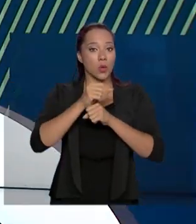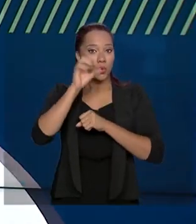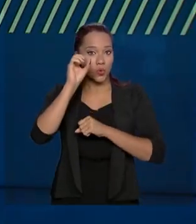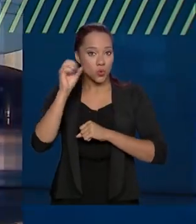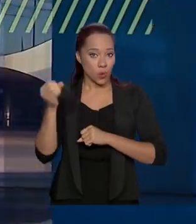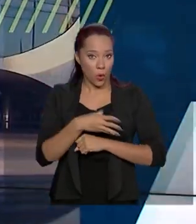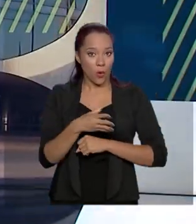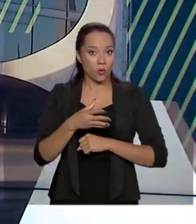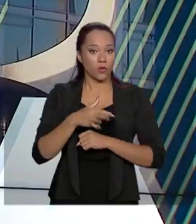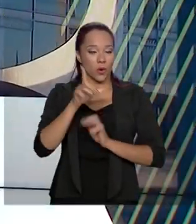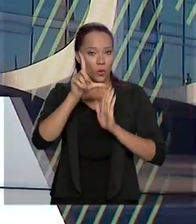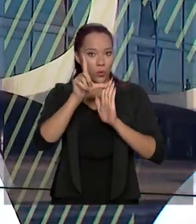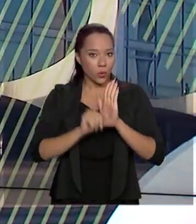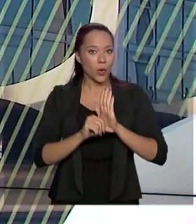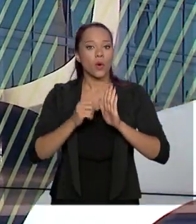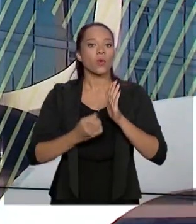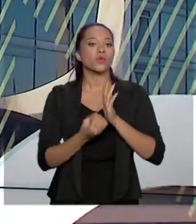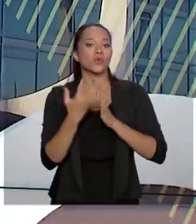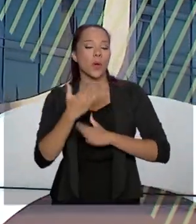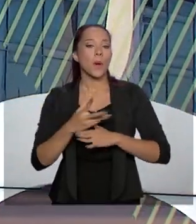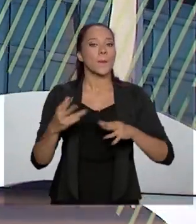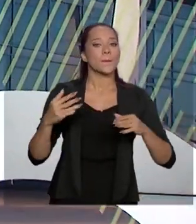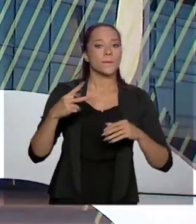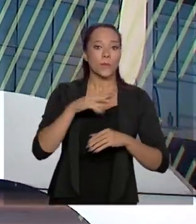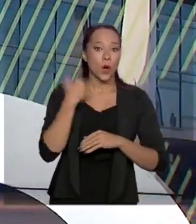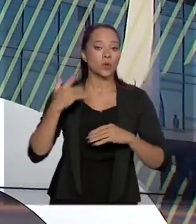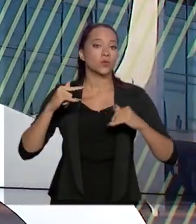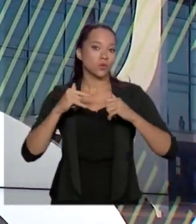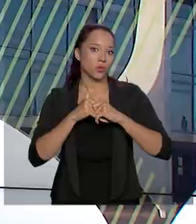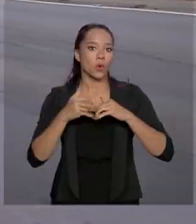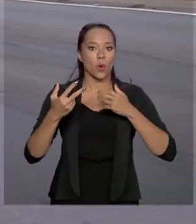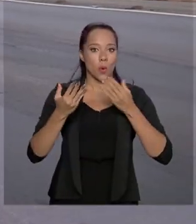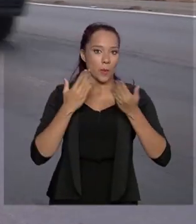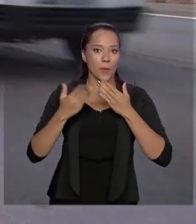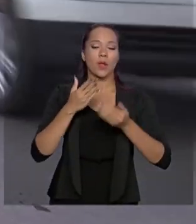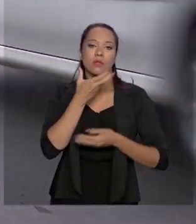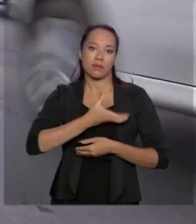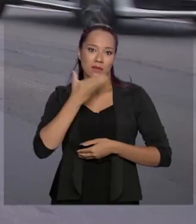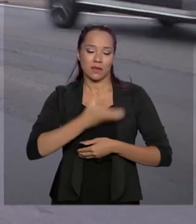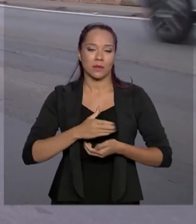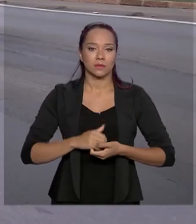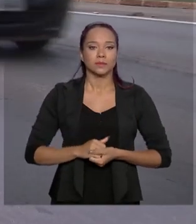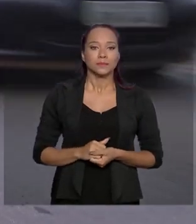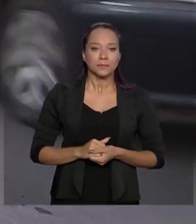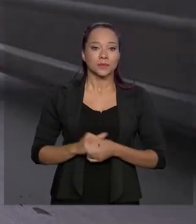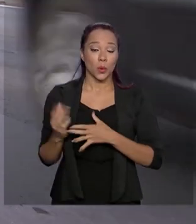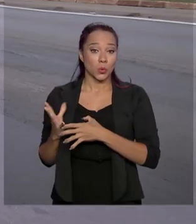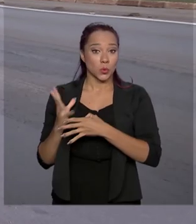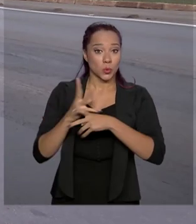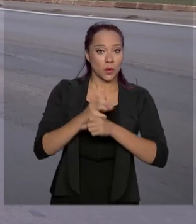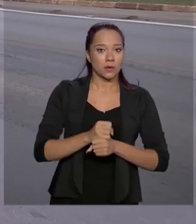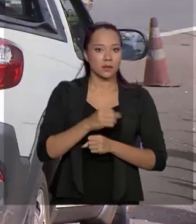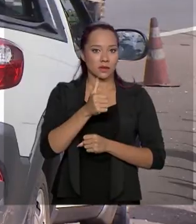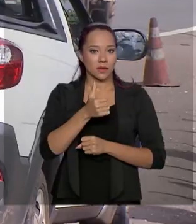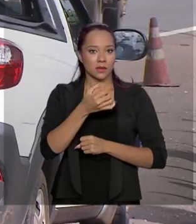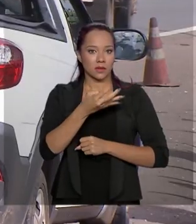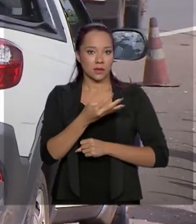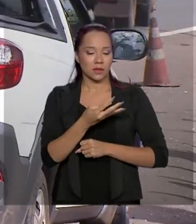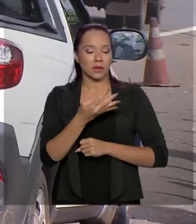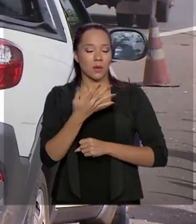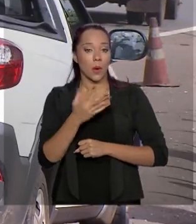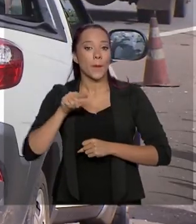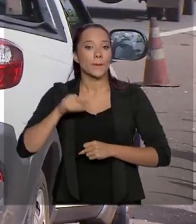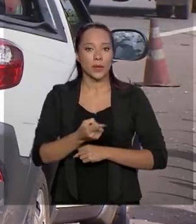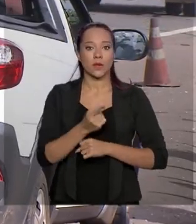no número de mortes e acidentes na comparação com o Natal. Ao todo, 134 mil